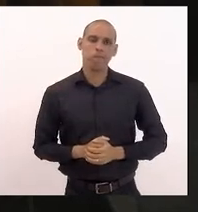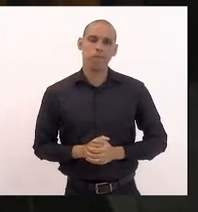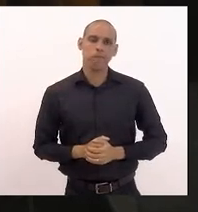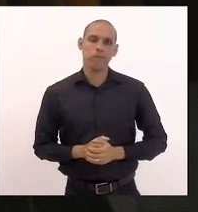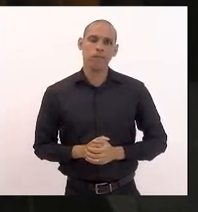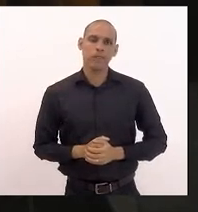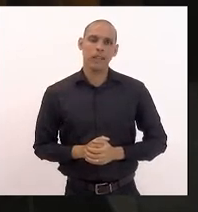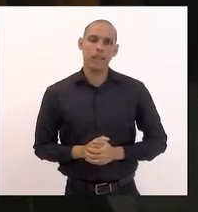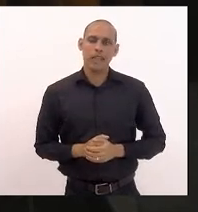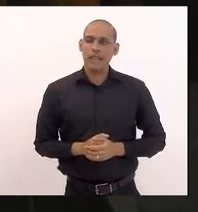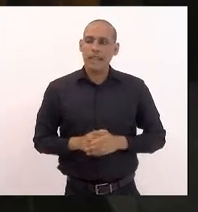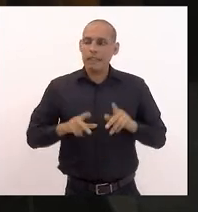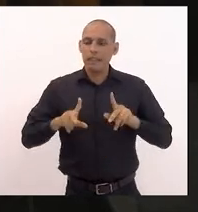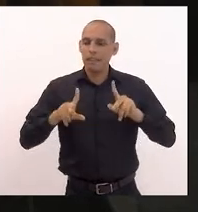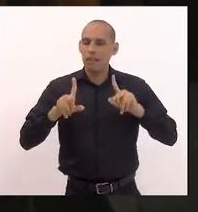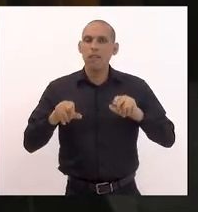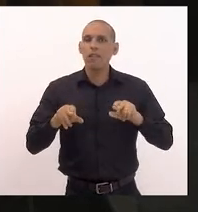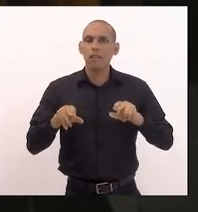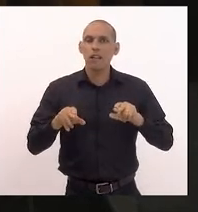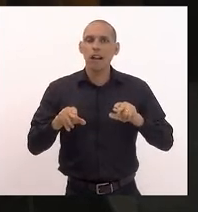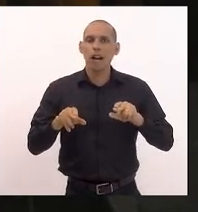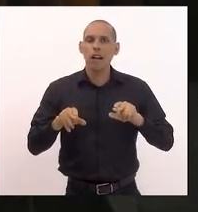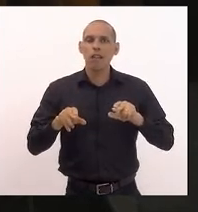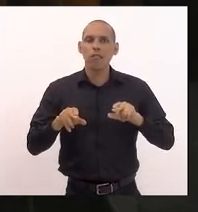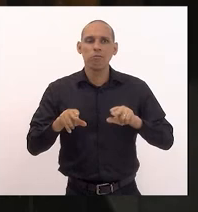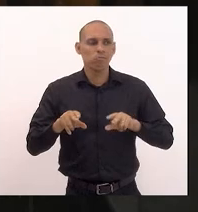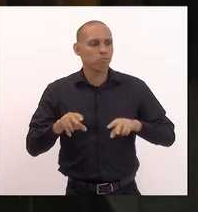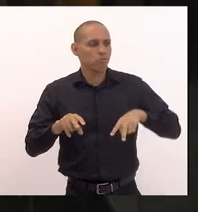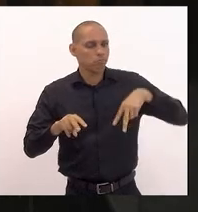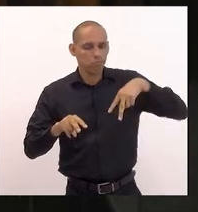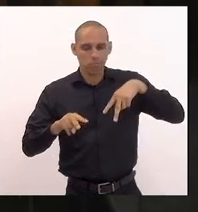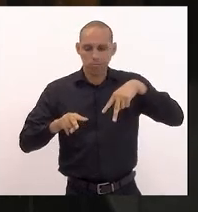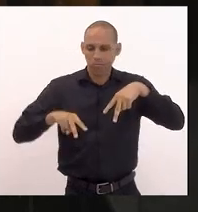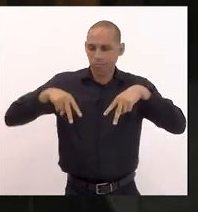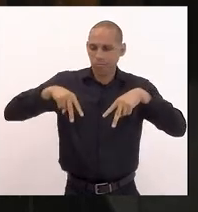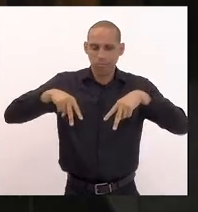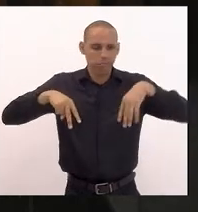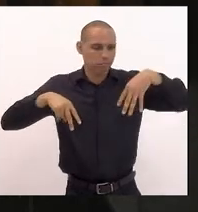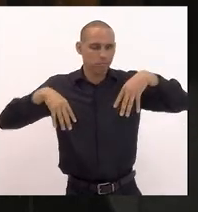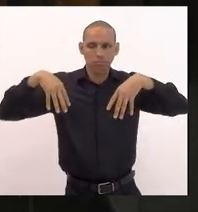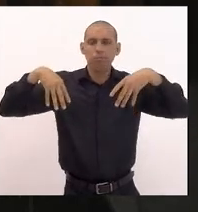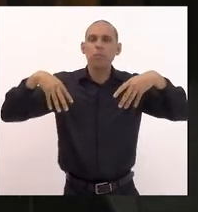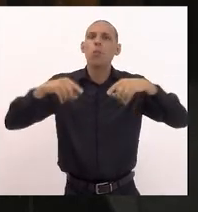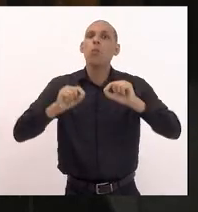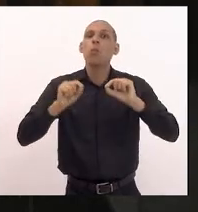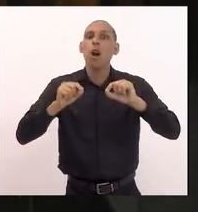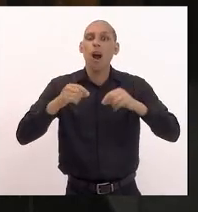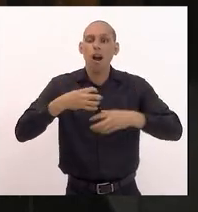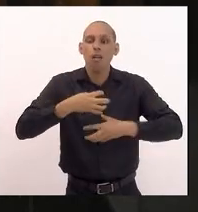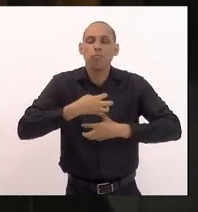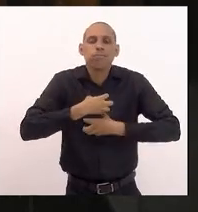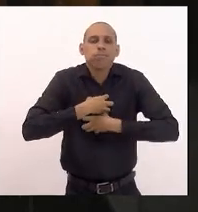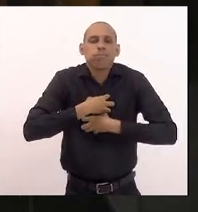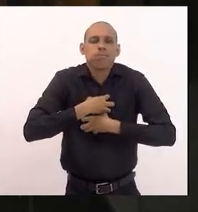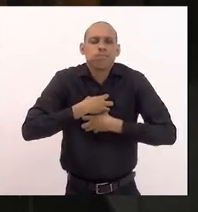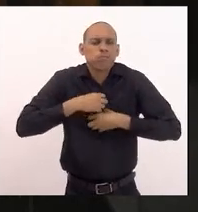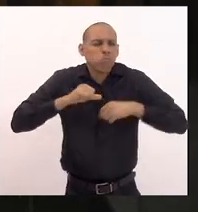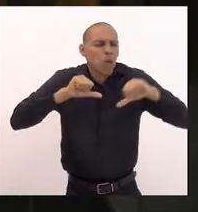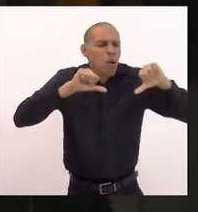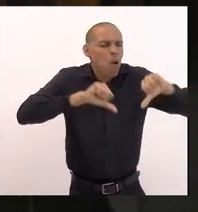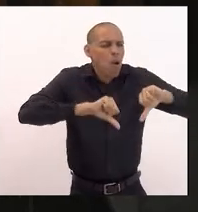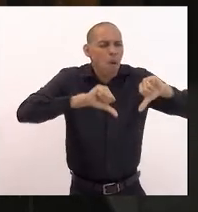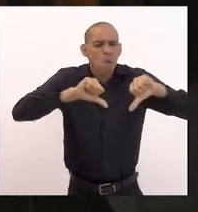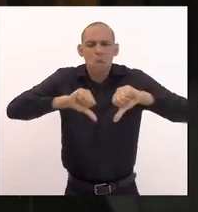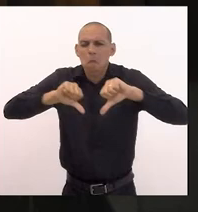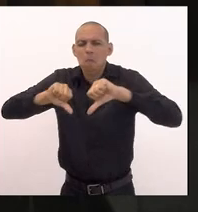se tivesse se levantado esses sentimentos piores que